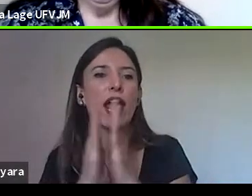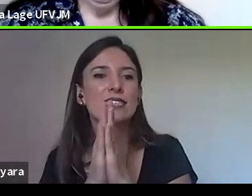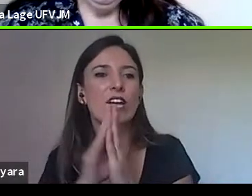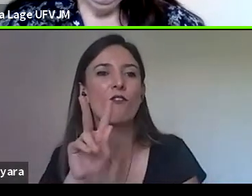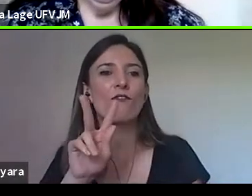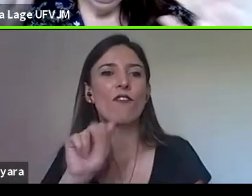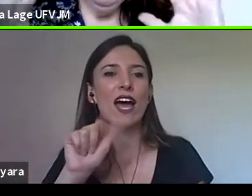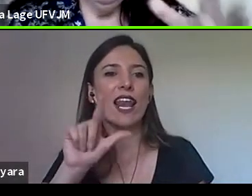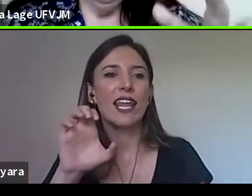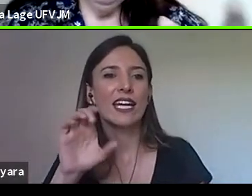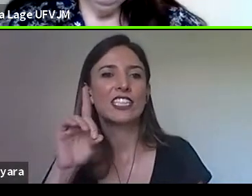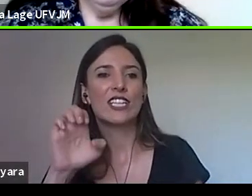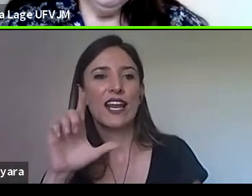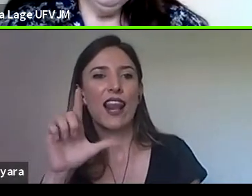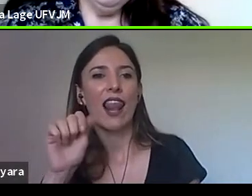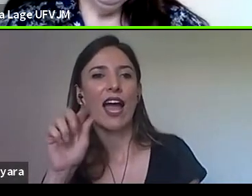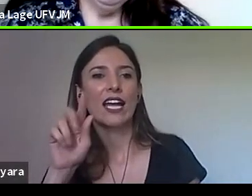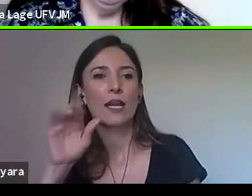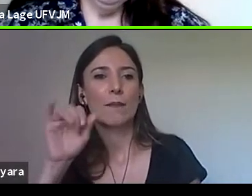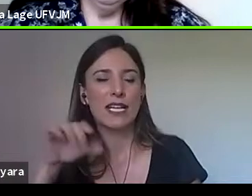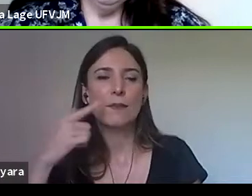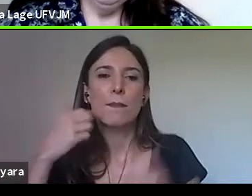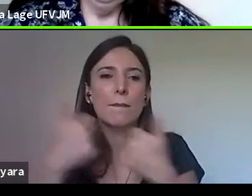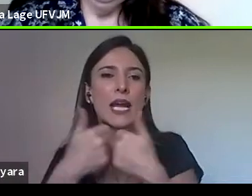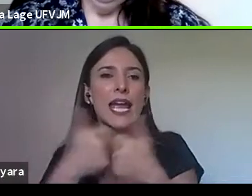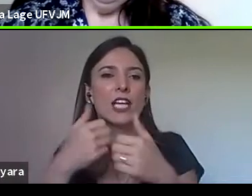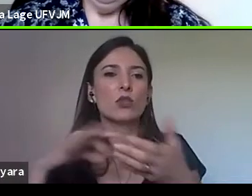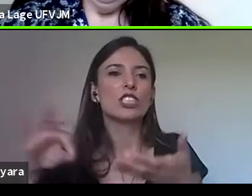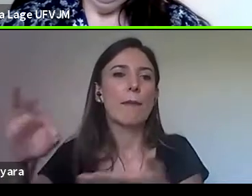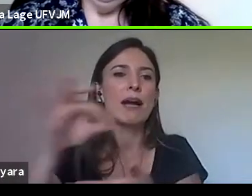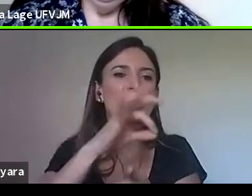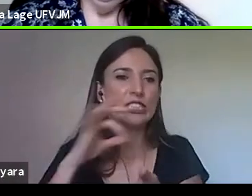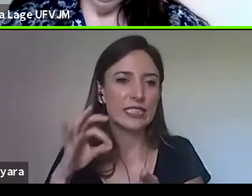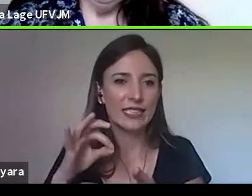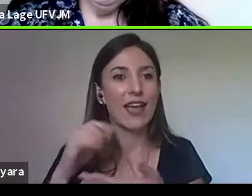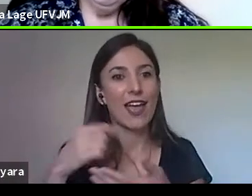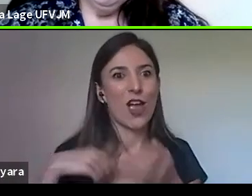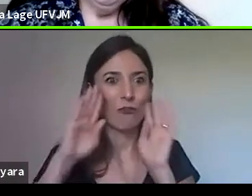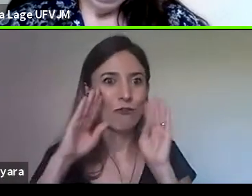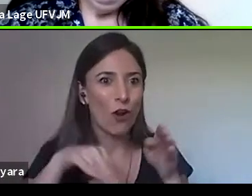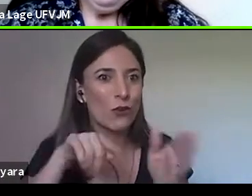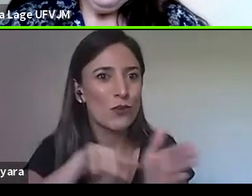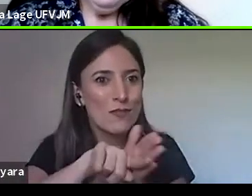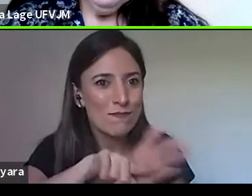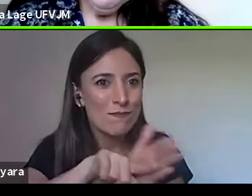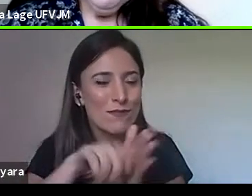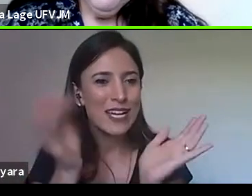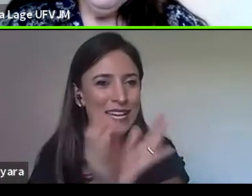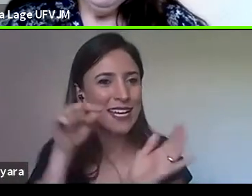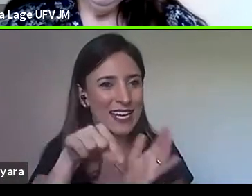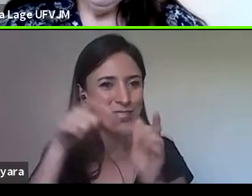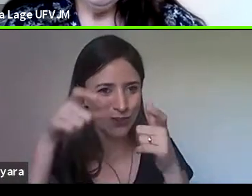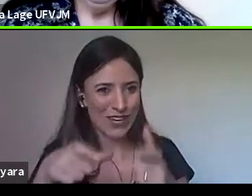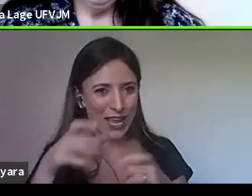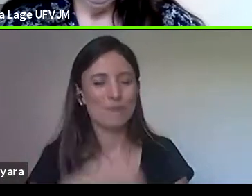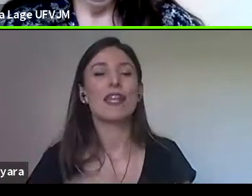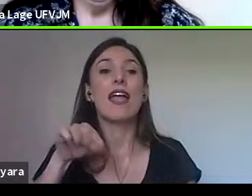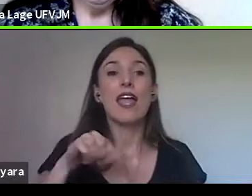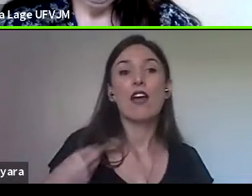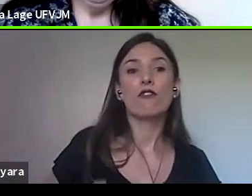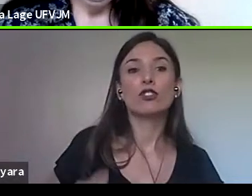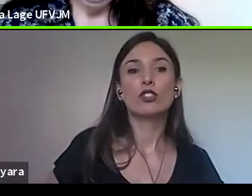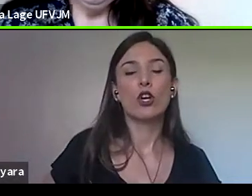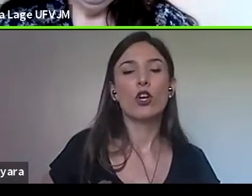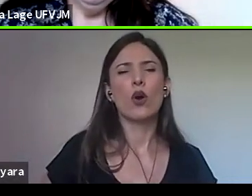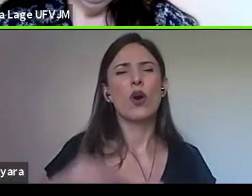Diamantina, que é o meu foco de estudo, e funcionou provavelmente a partir